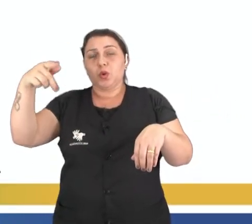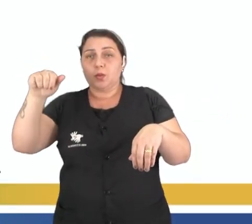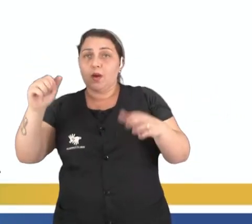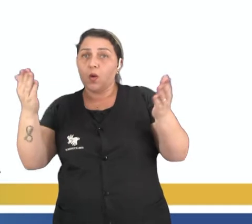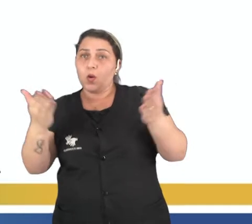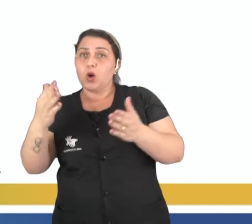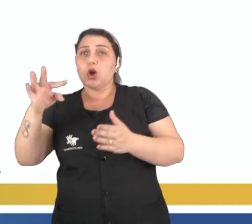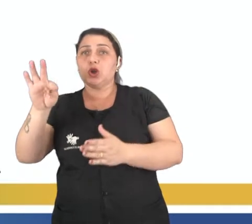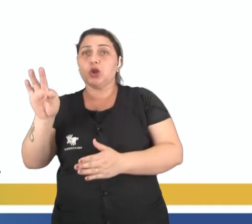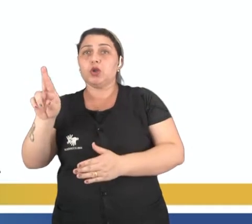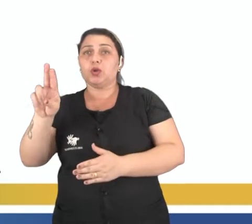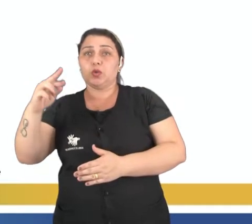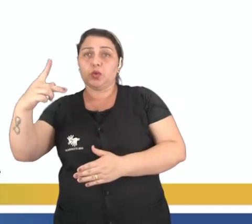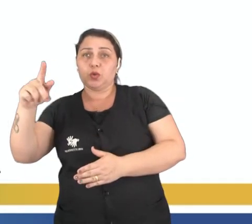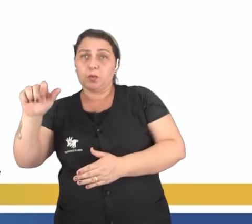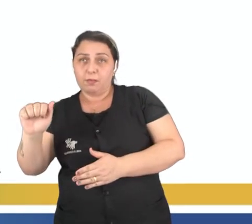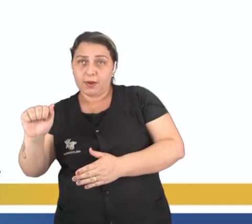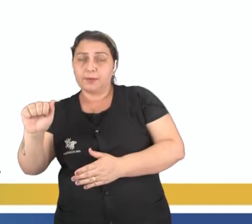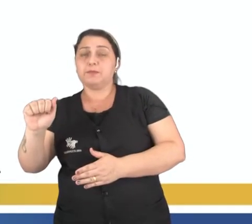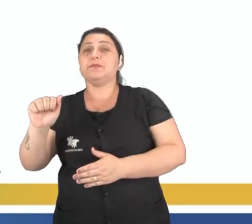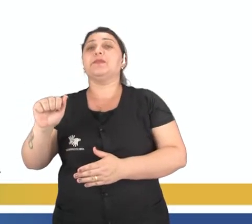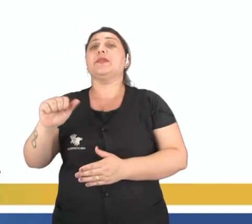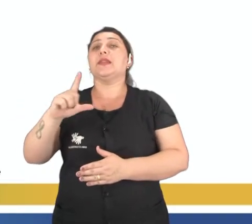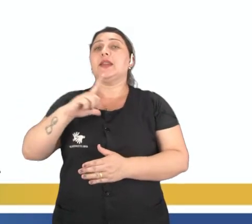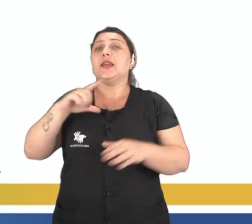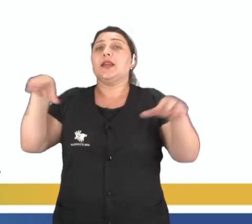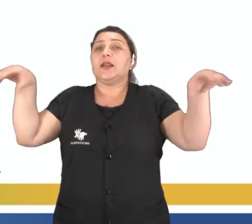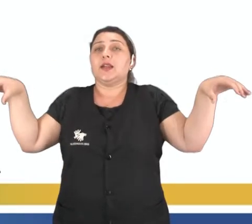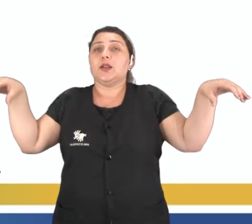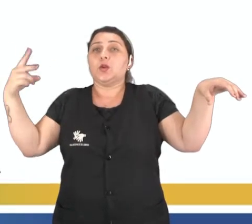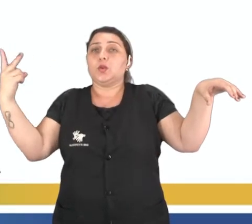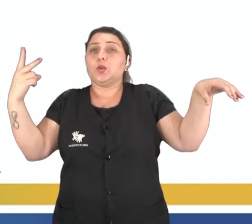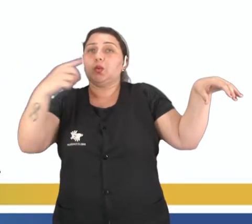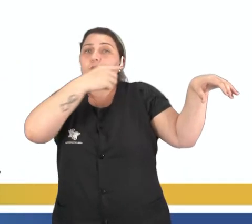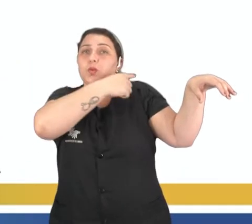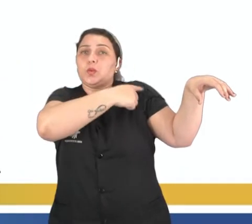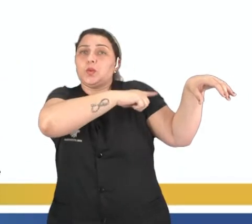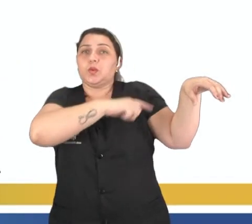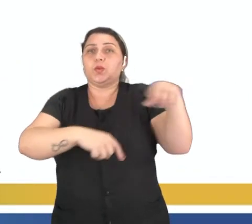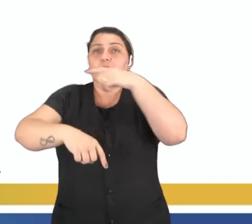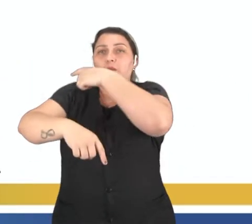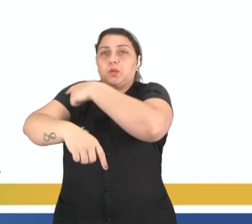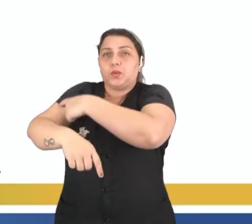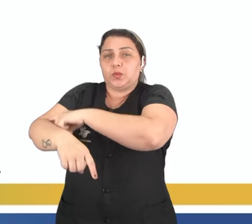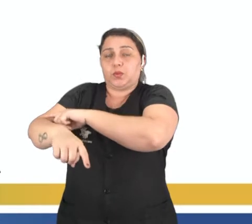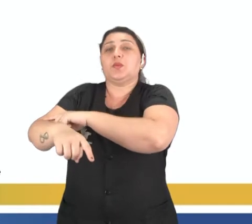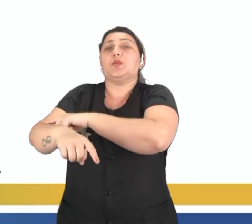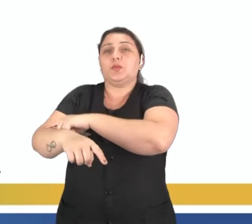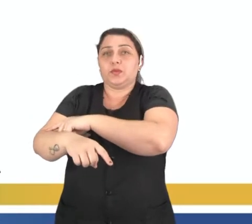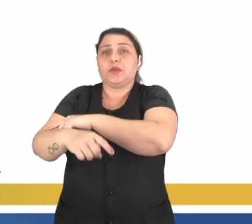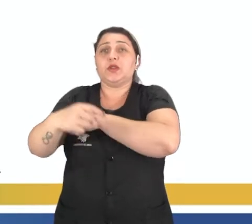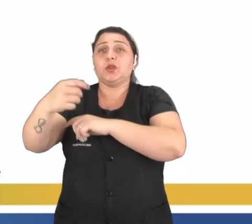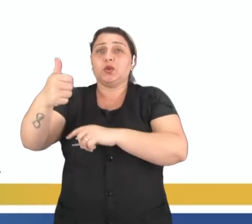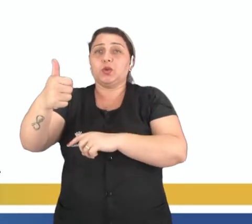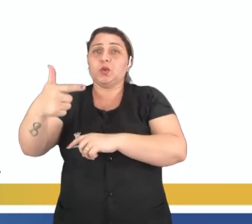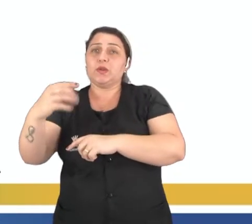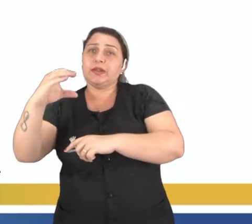termo tubas uterinas. Então a mulher ela possui duas tubas uterinas, que são tubos com cerca de 12 centímetros,